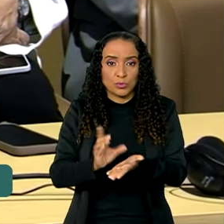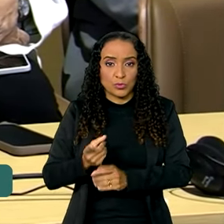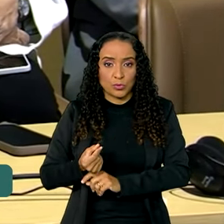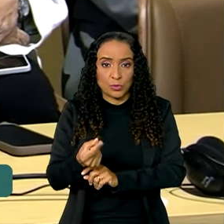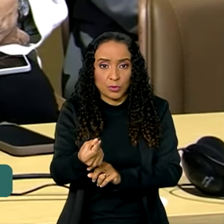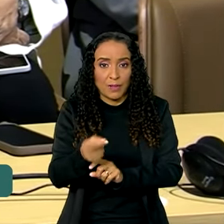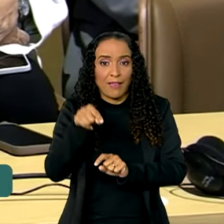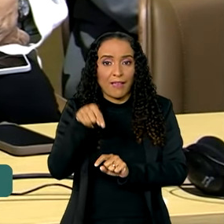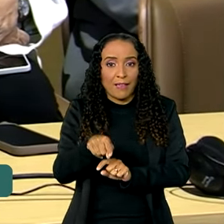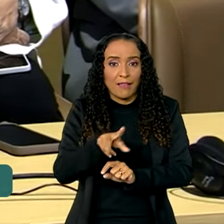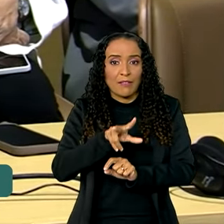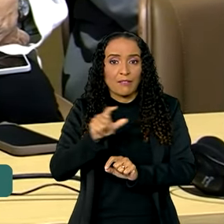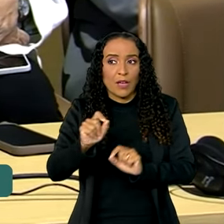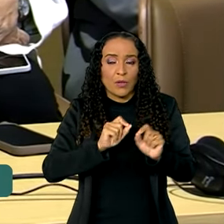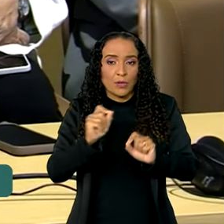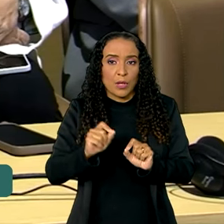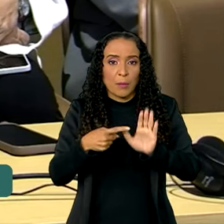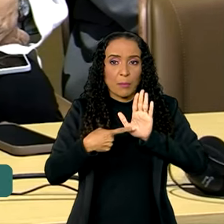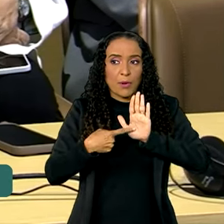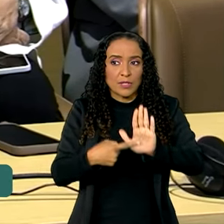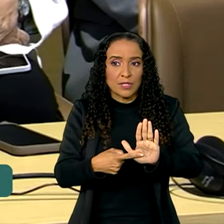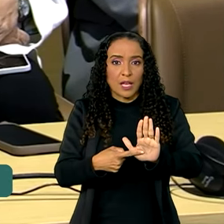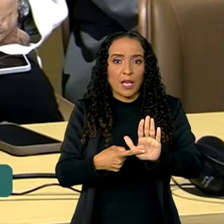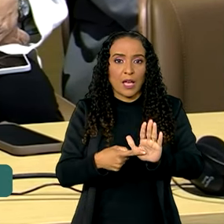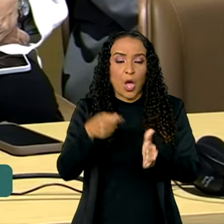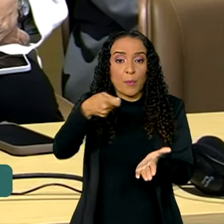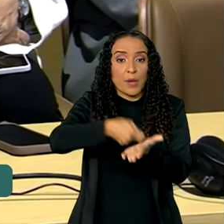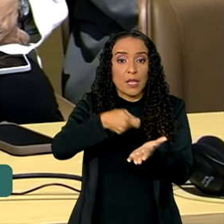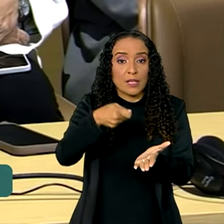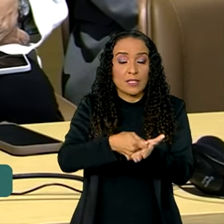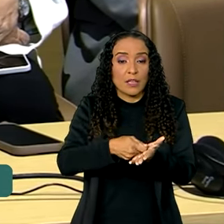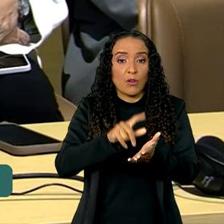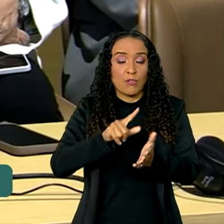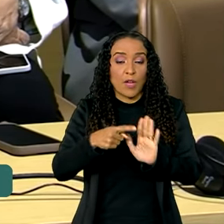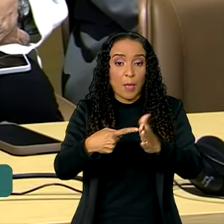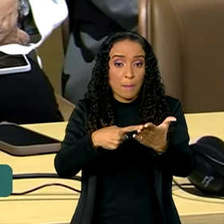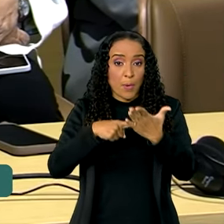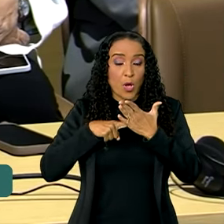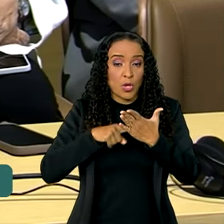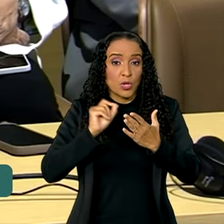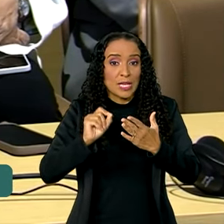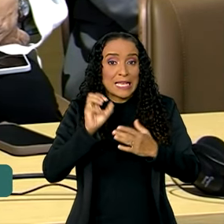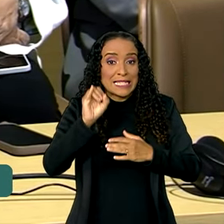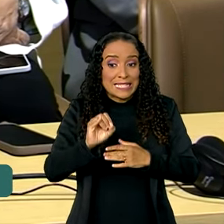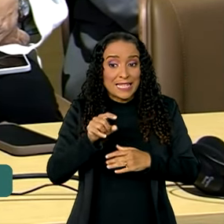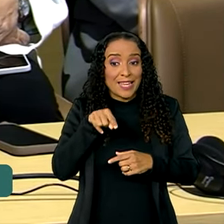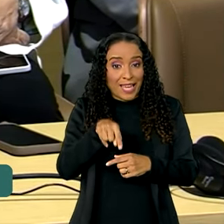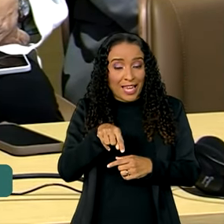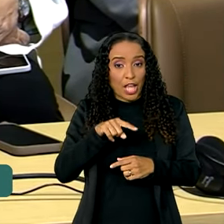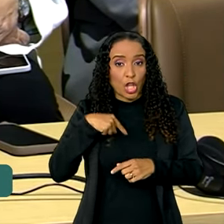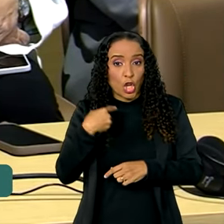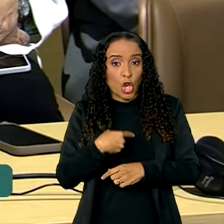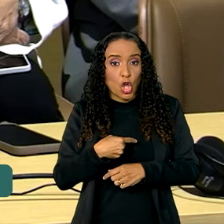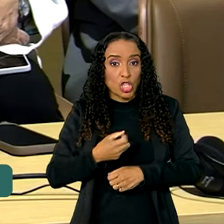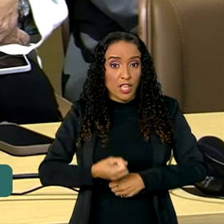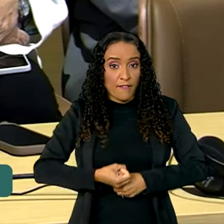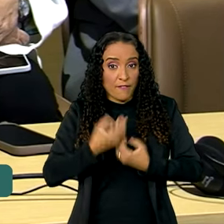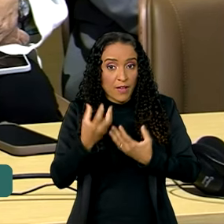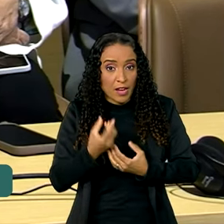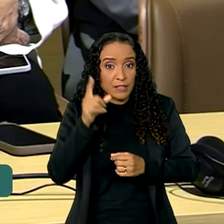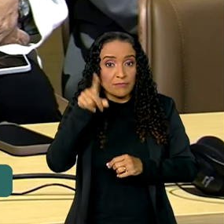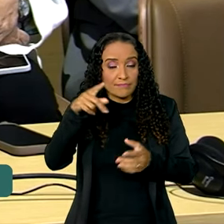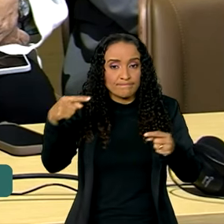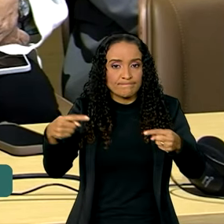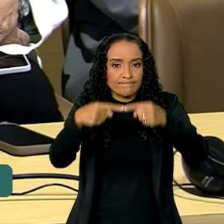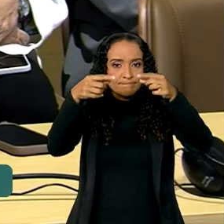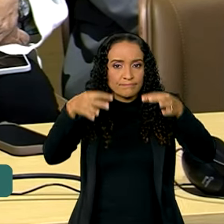É ela que vai mostrar essa obrigação, é que vai nos mostrar se aquilo que estamos dizendo está